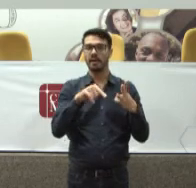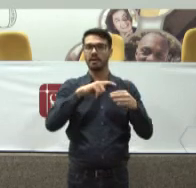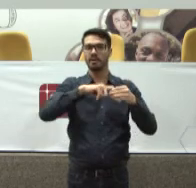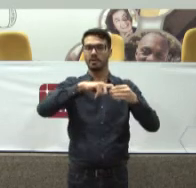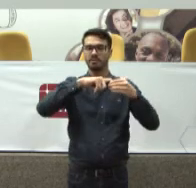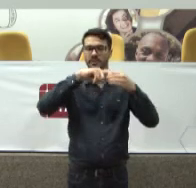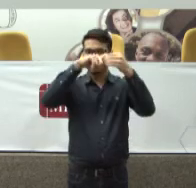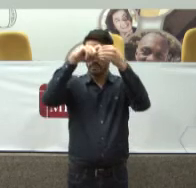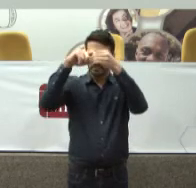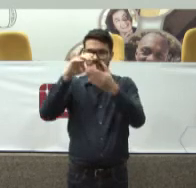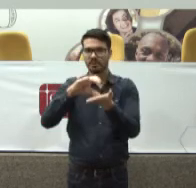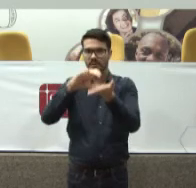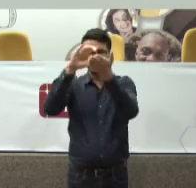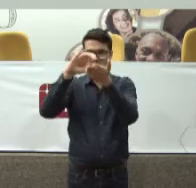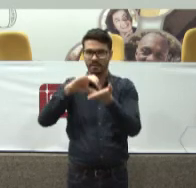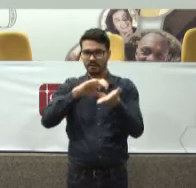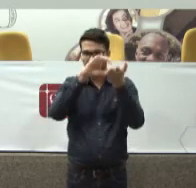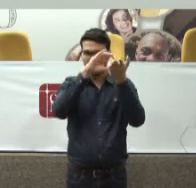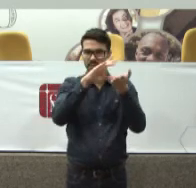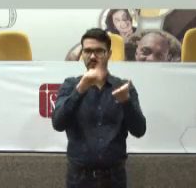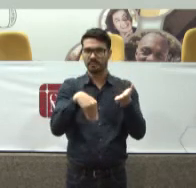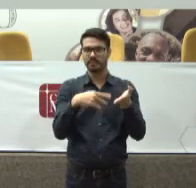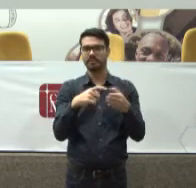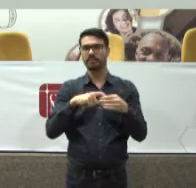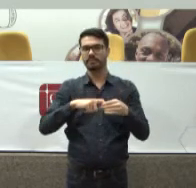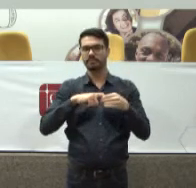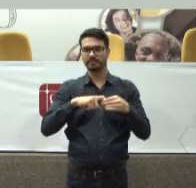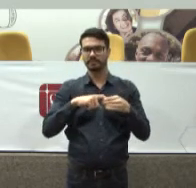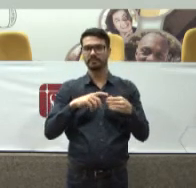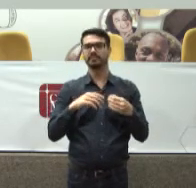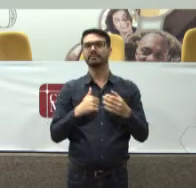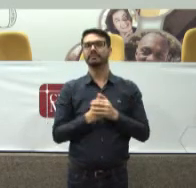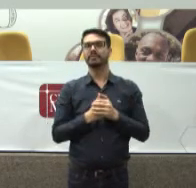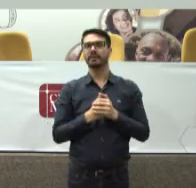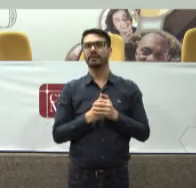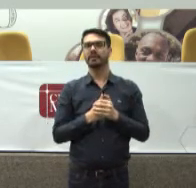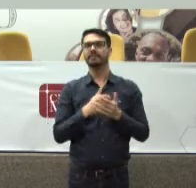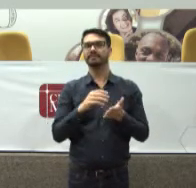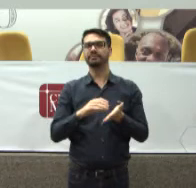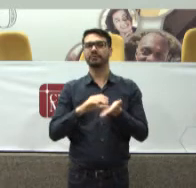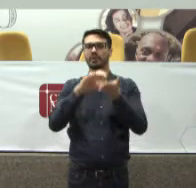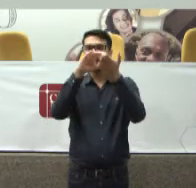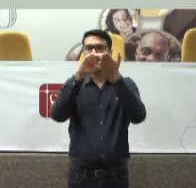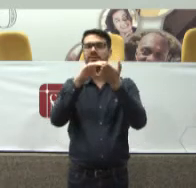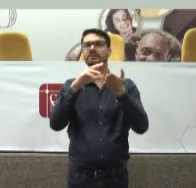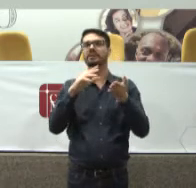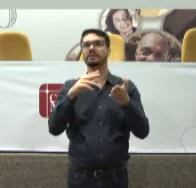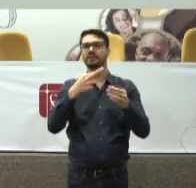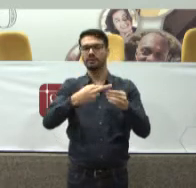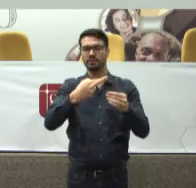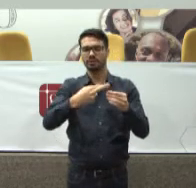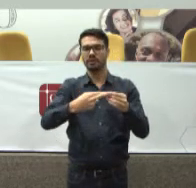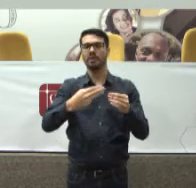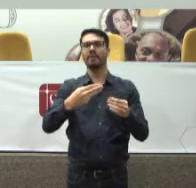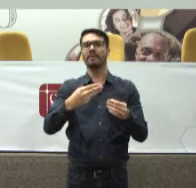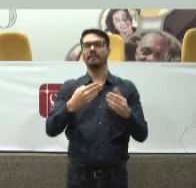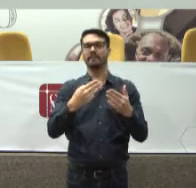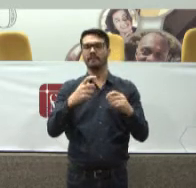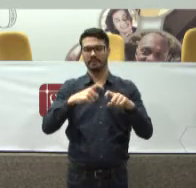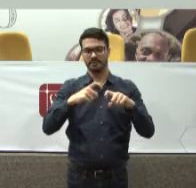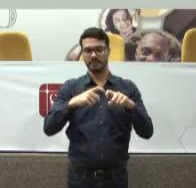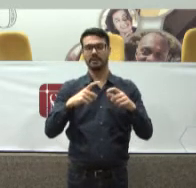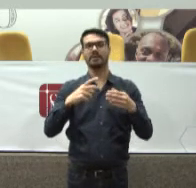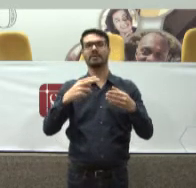conselhos Os conselhos O CREMESP Isso é o Conselho Regional de Medicina O Conselho Regional de Psicologia